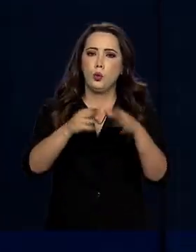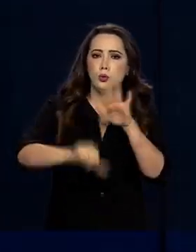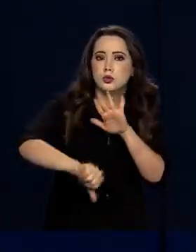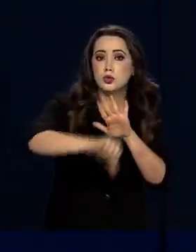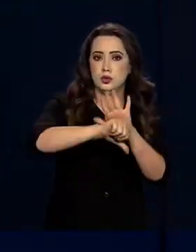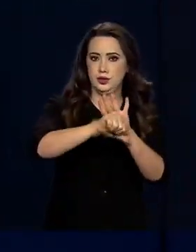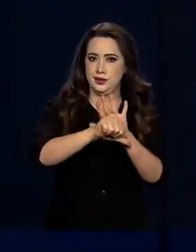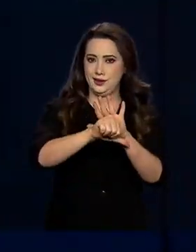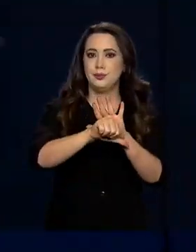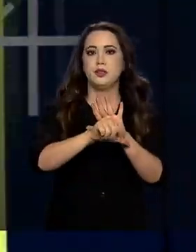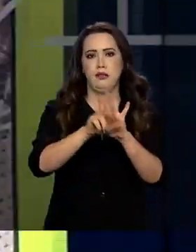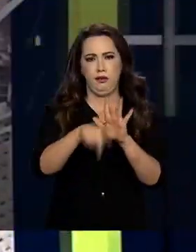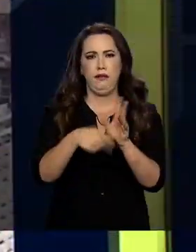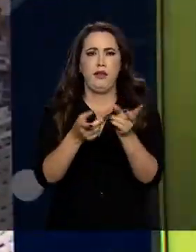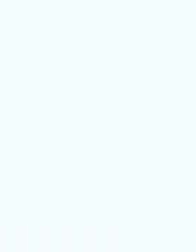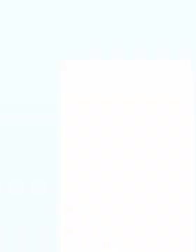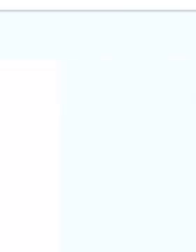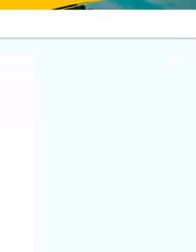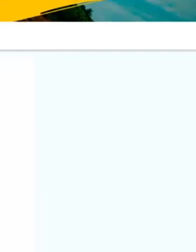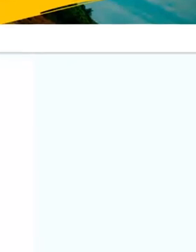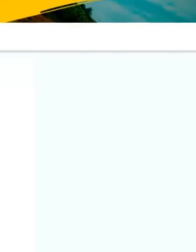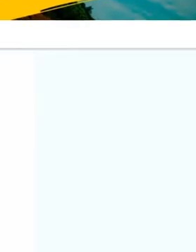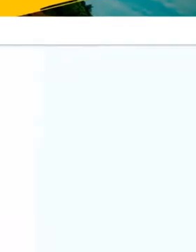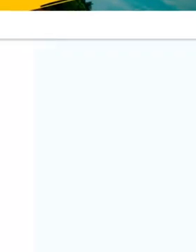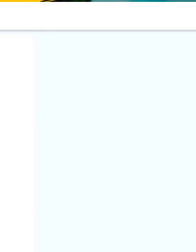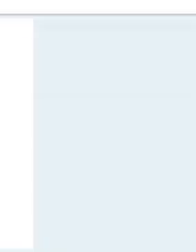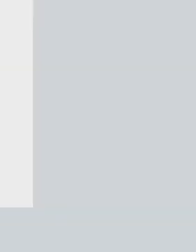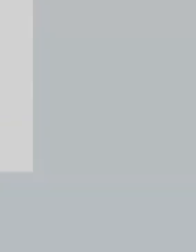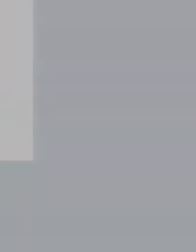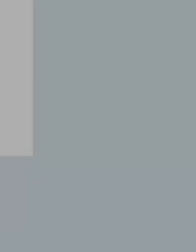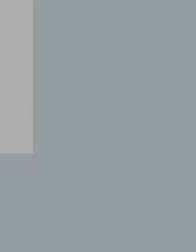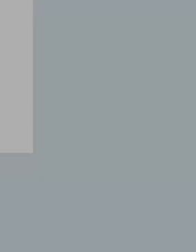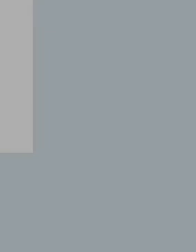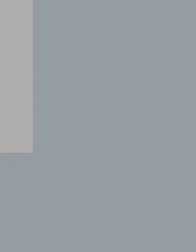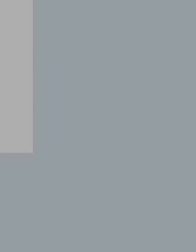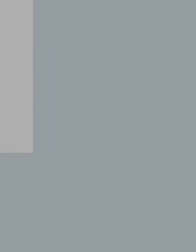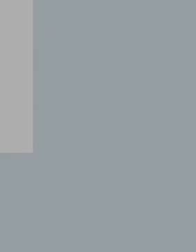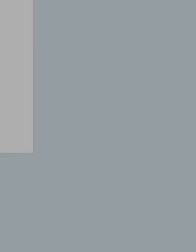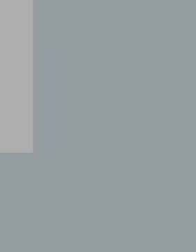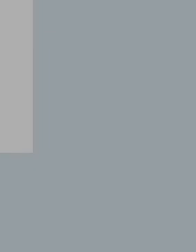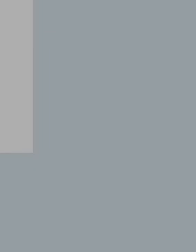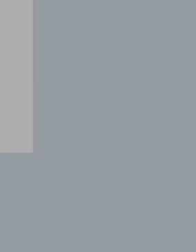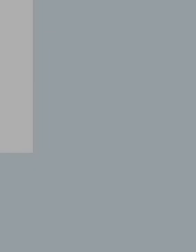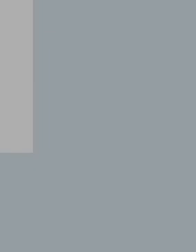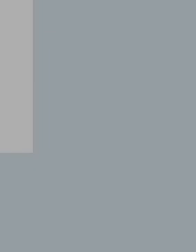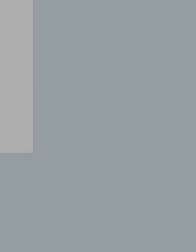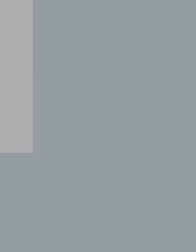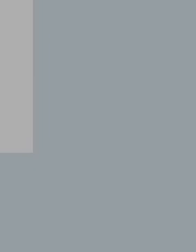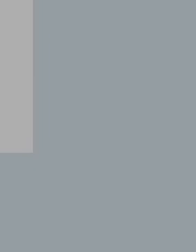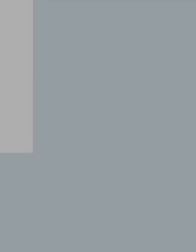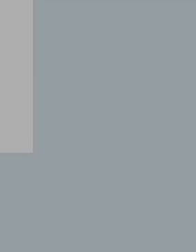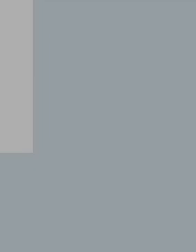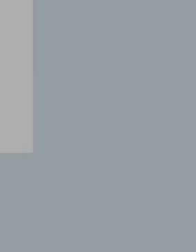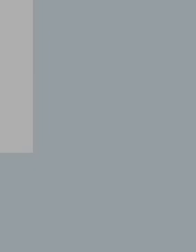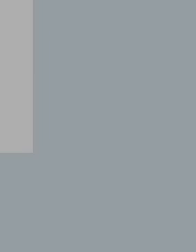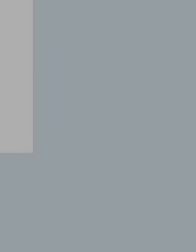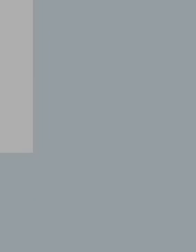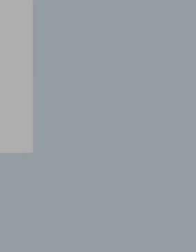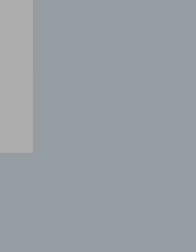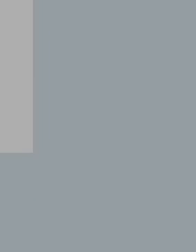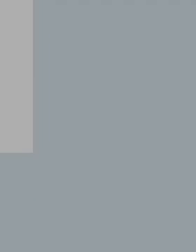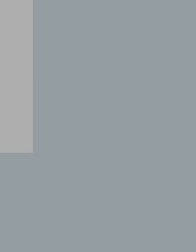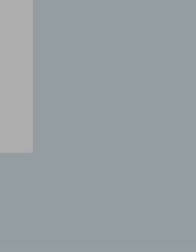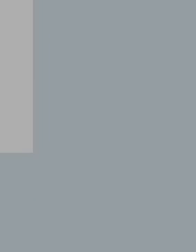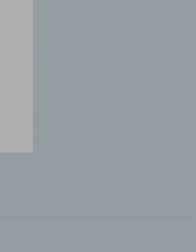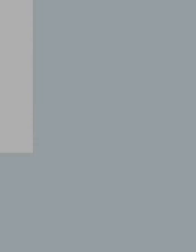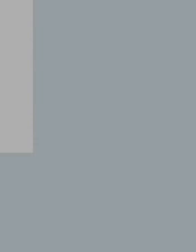de drogas e a lavagem de dinheiro. Mais de mil policiais cumprem 422 mandados de prisão, busca e apreensão, além